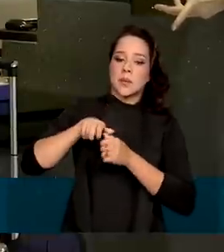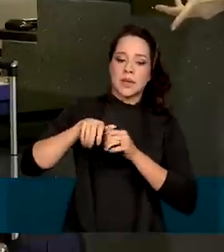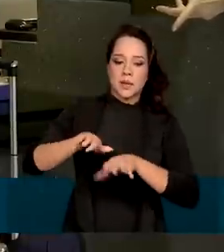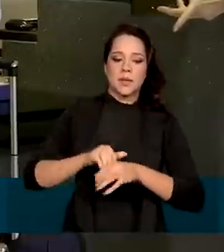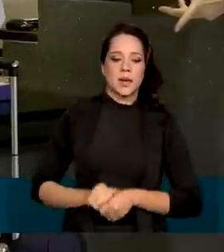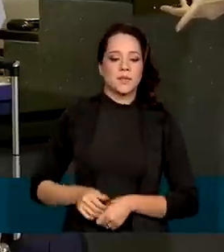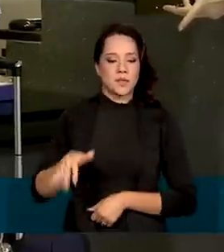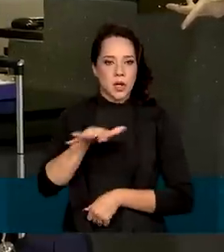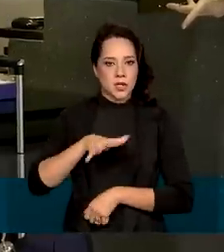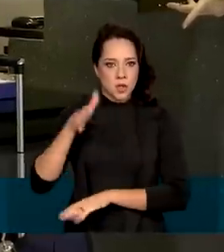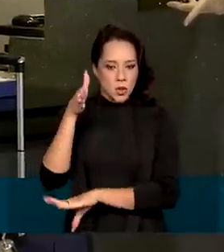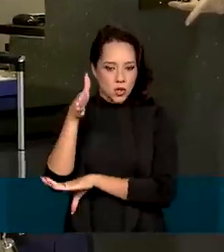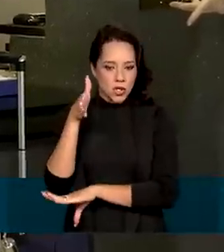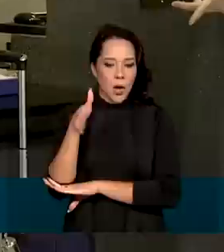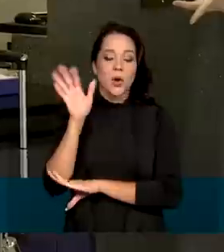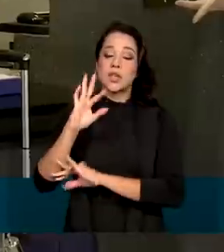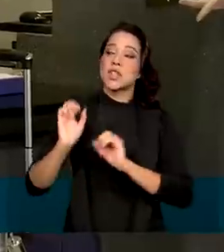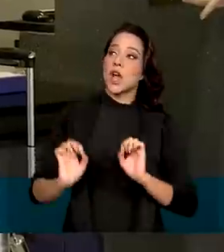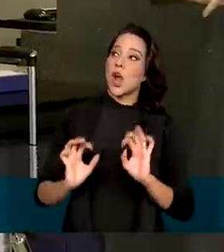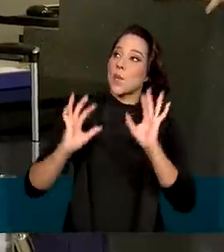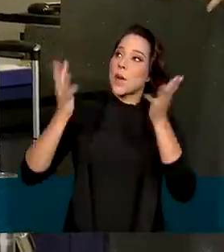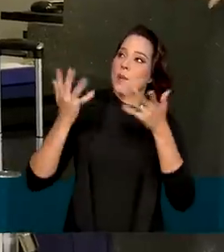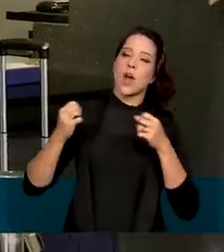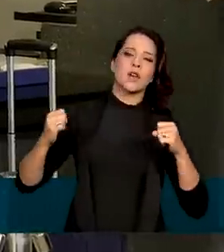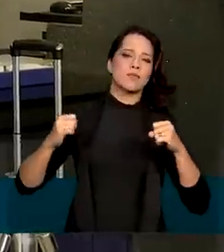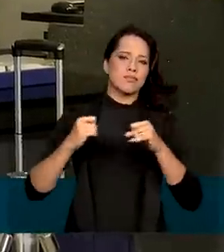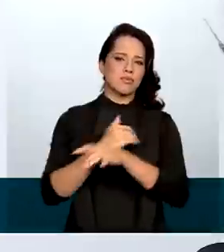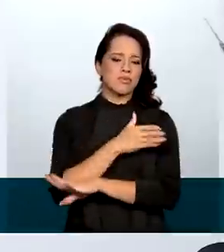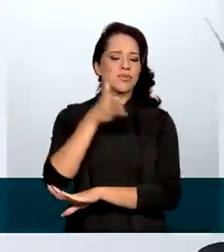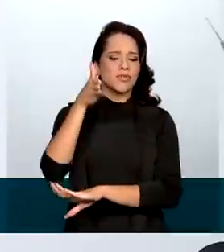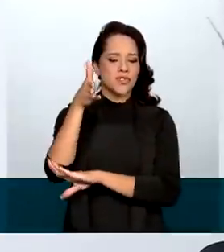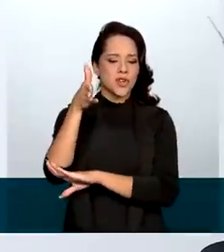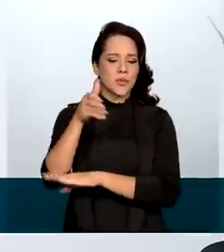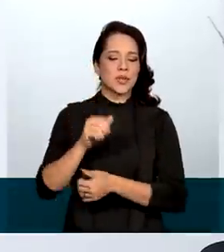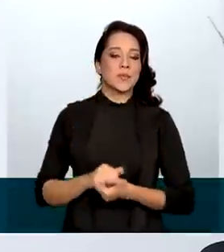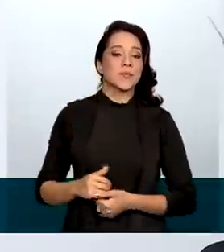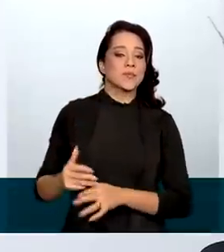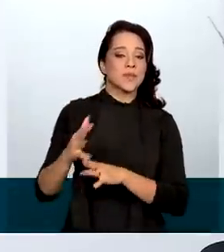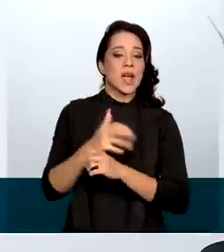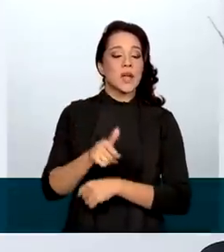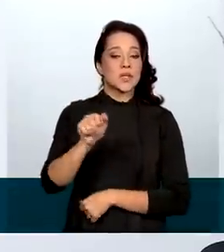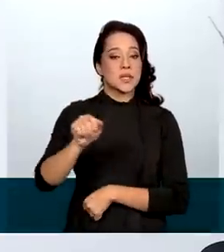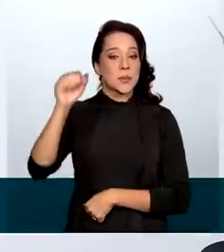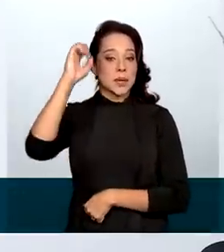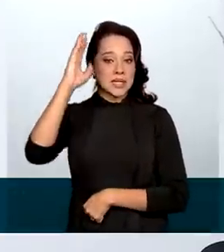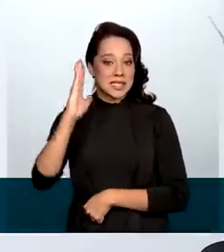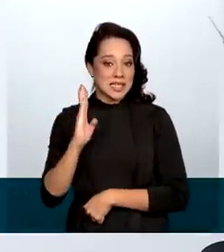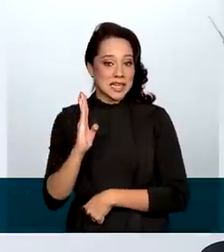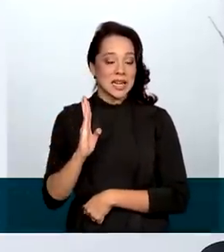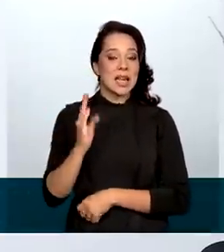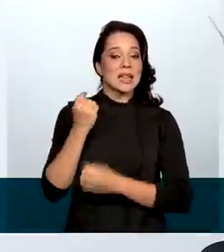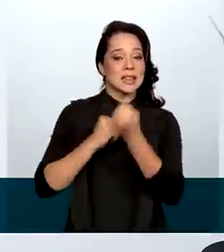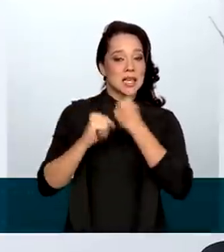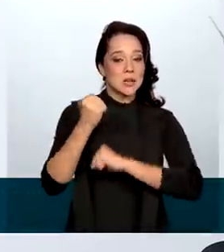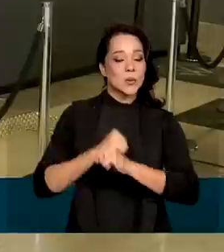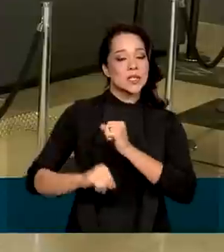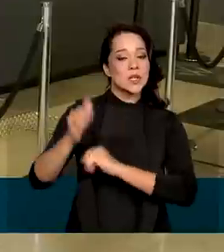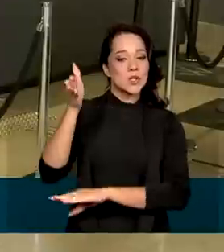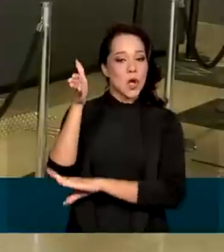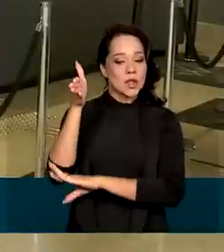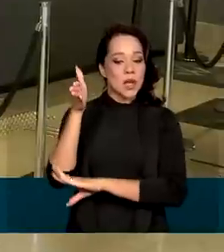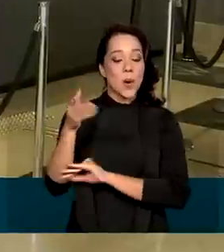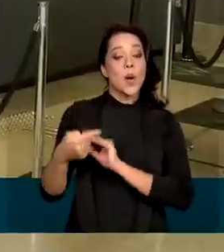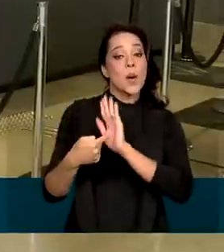O setor hoteleiro já comemora alto no fluxo de hóspedes. Um levantamento da Associação Brasileira da Indústria de Hotéis